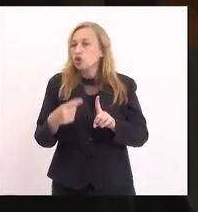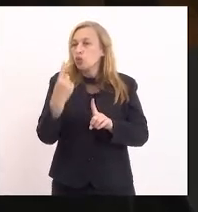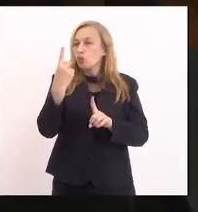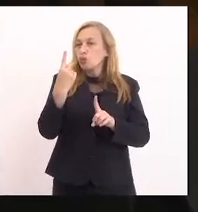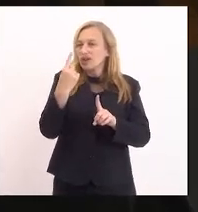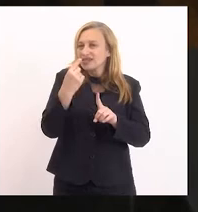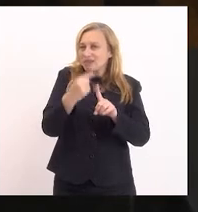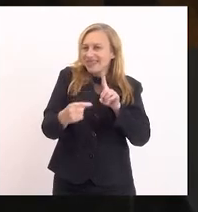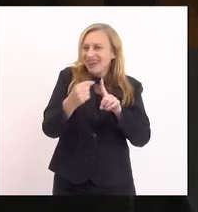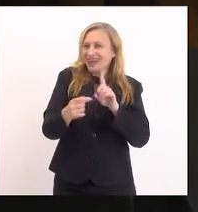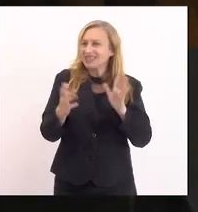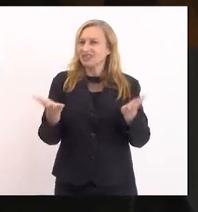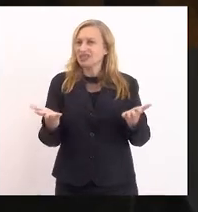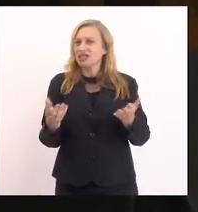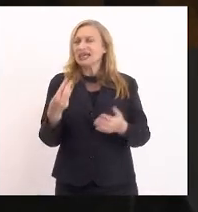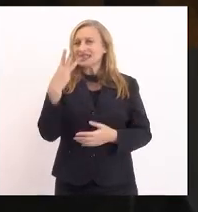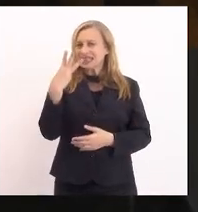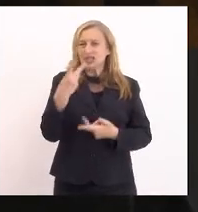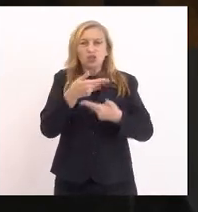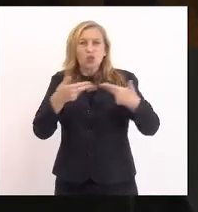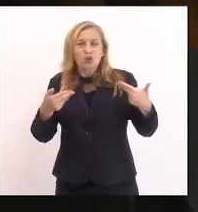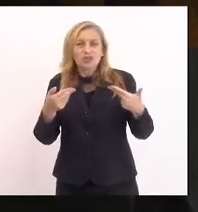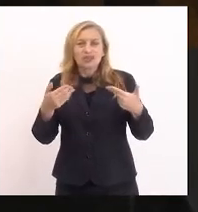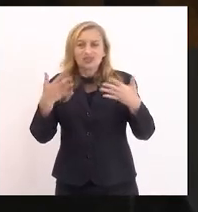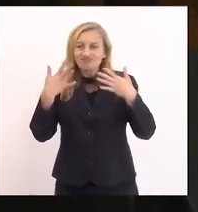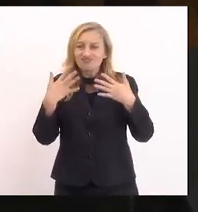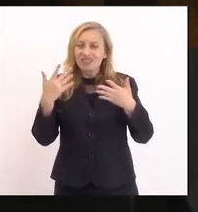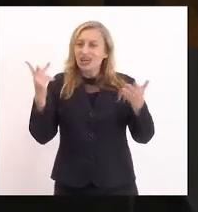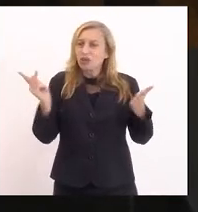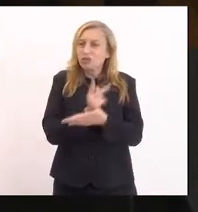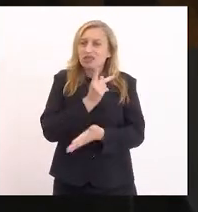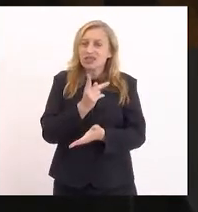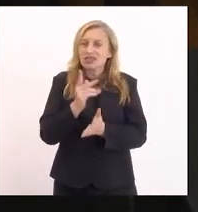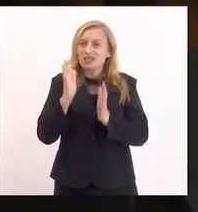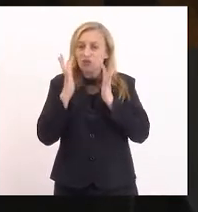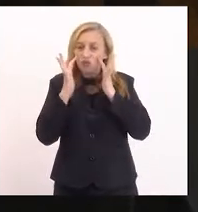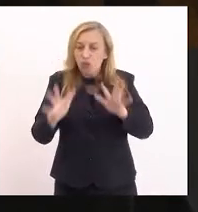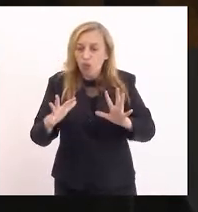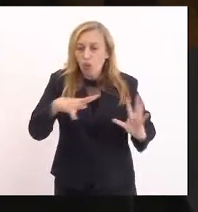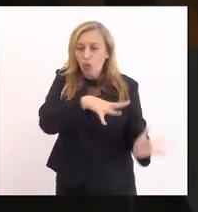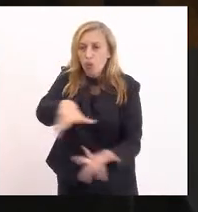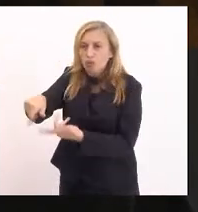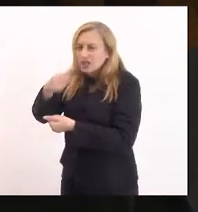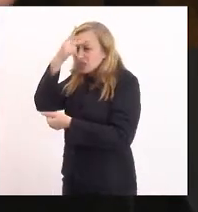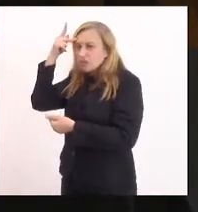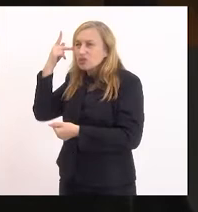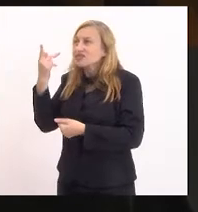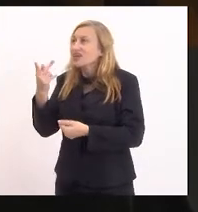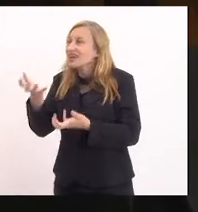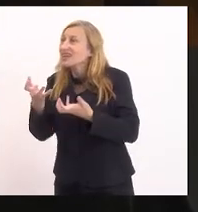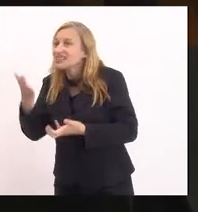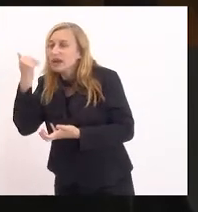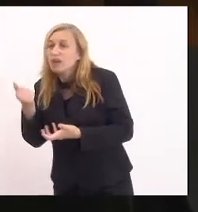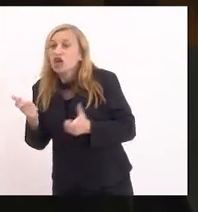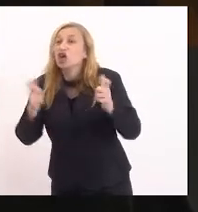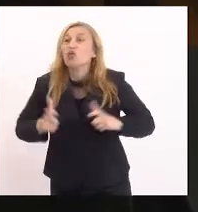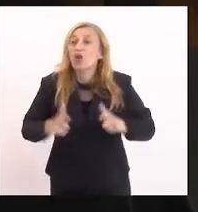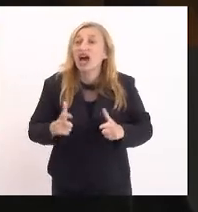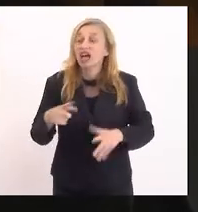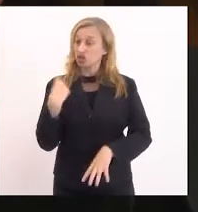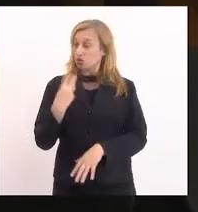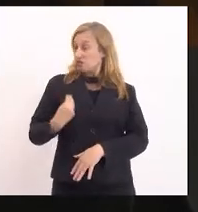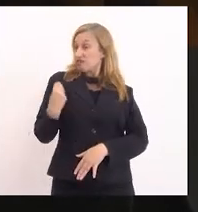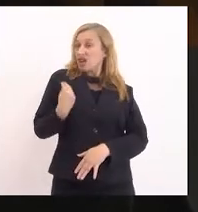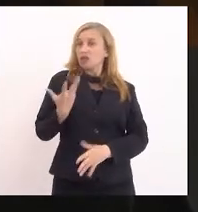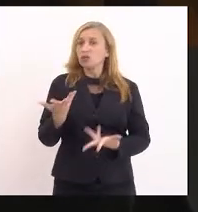mês, três casos que chamam a atenção do mundo, as pessoas estão querendo saber que lugar é esse que nós vivemos, que história